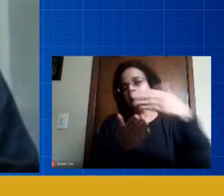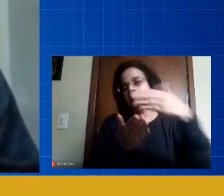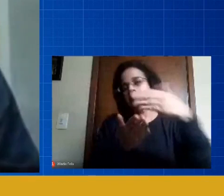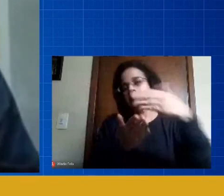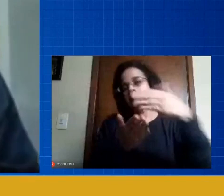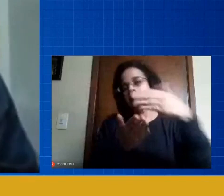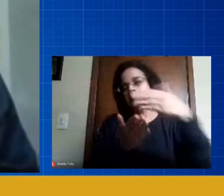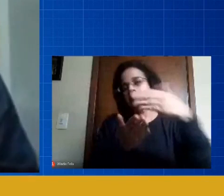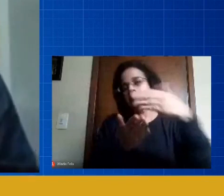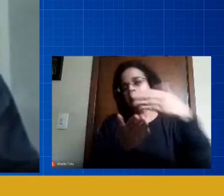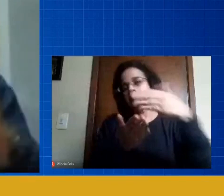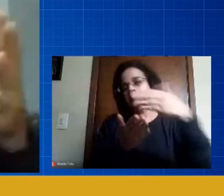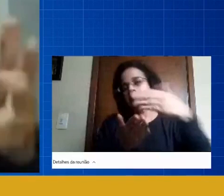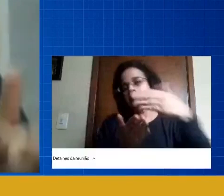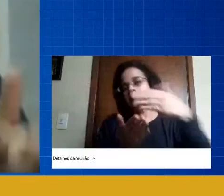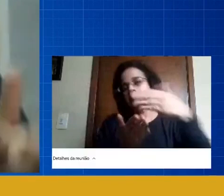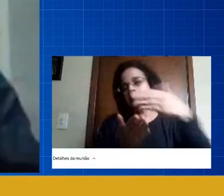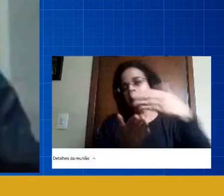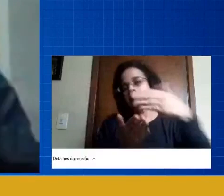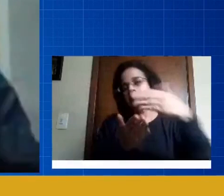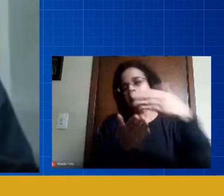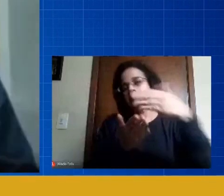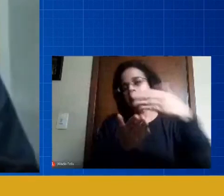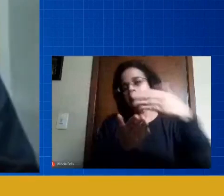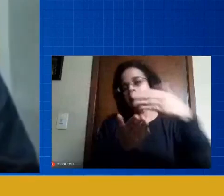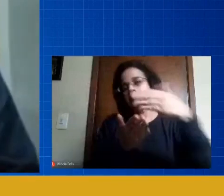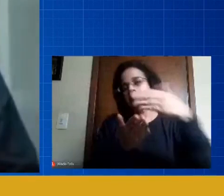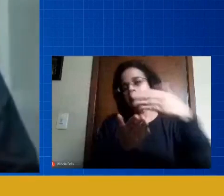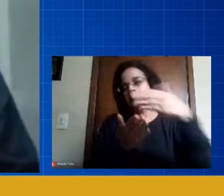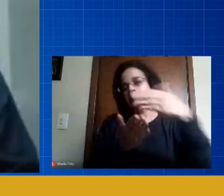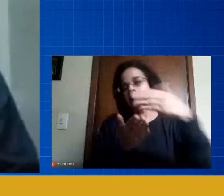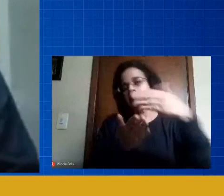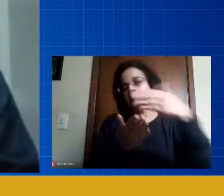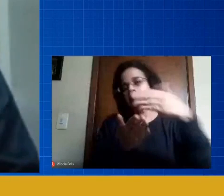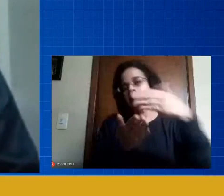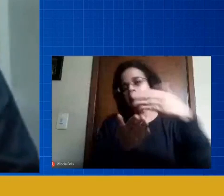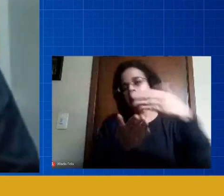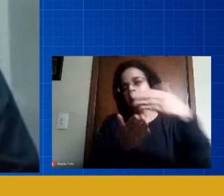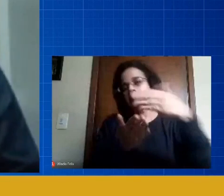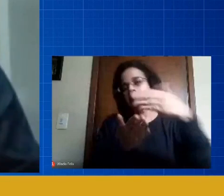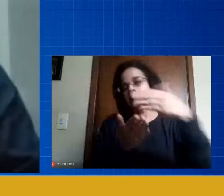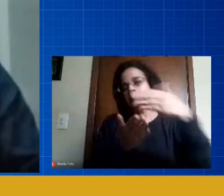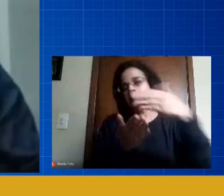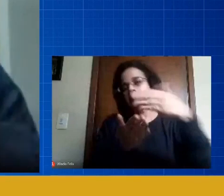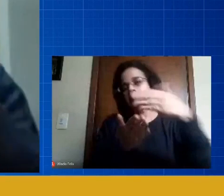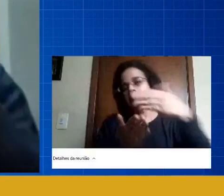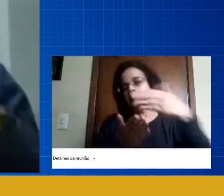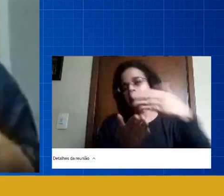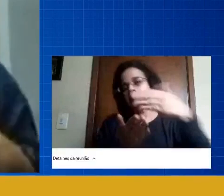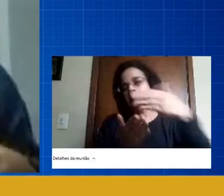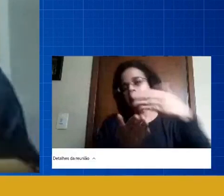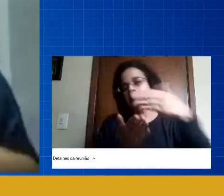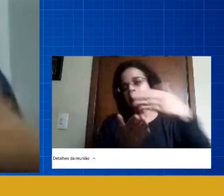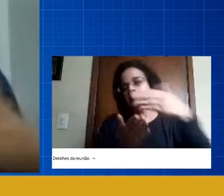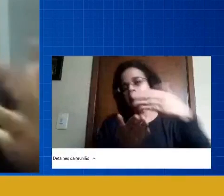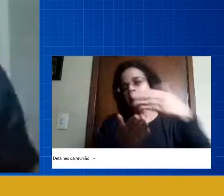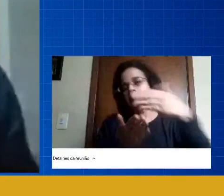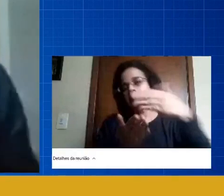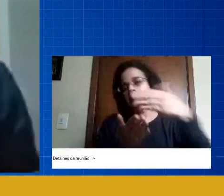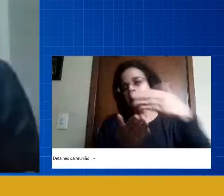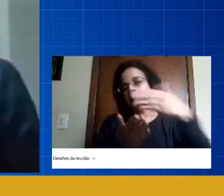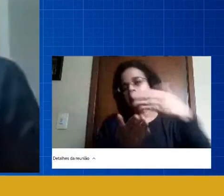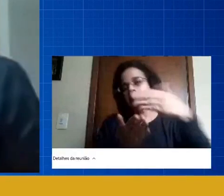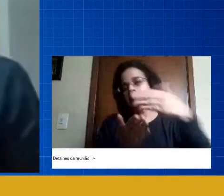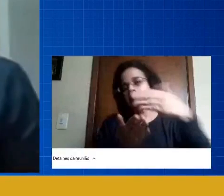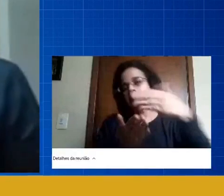professor como nós estamos tendo agora então eu acho que isso até é um ponto muito positivo